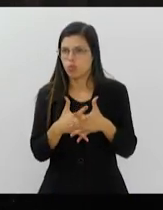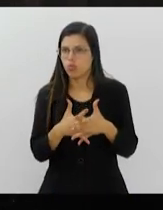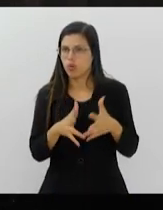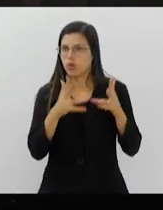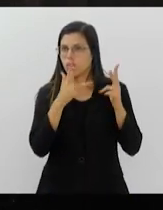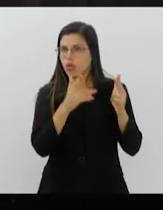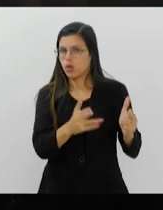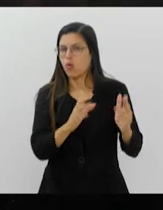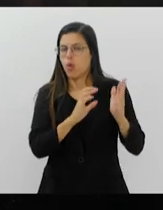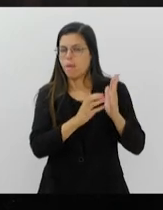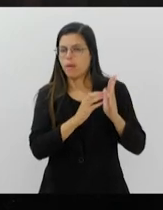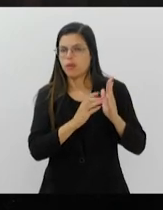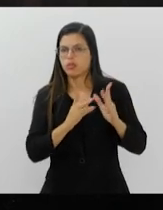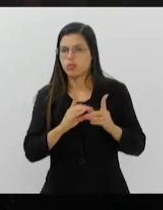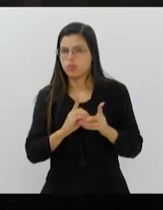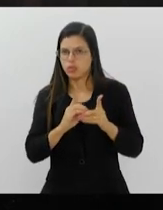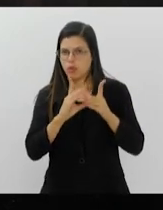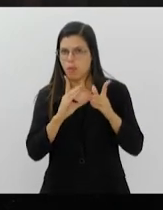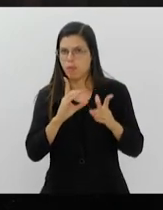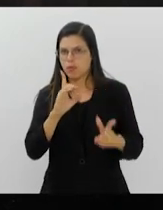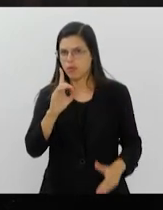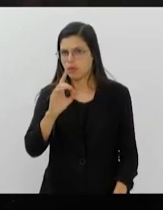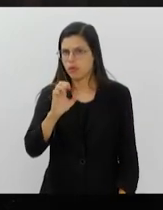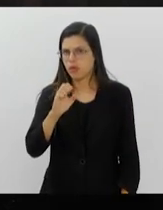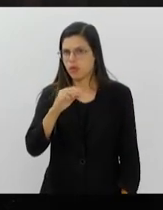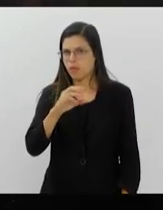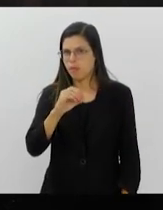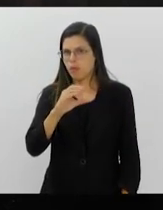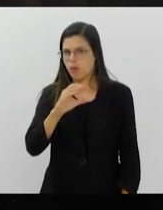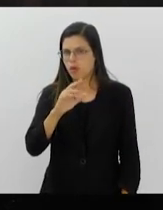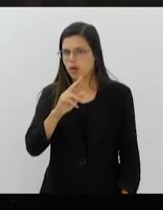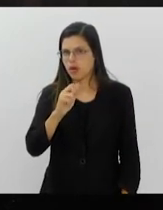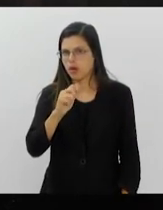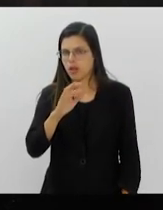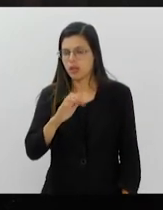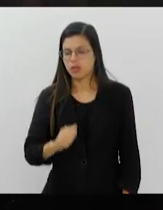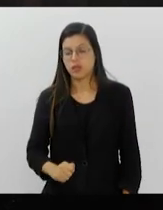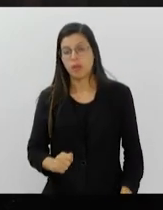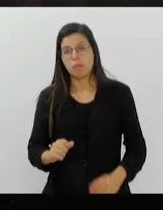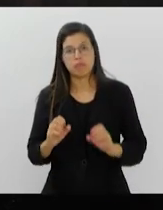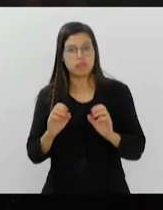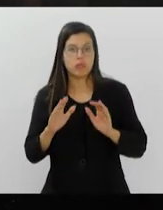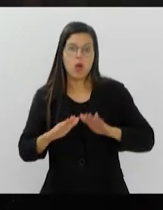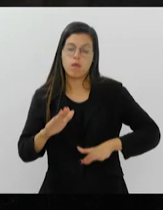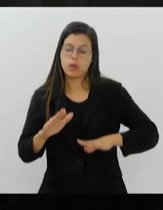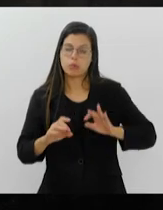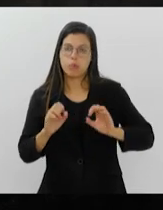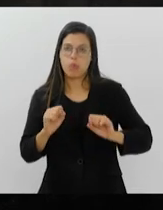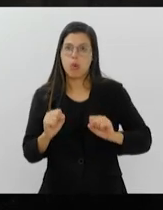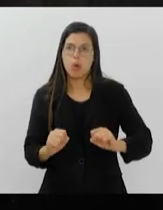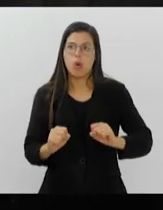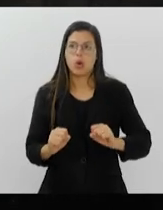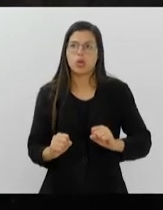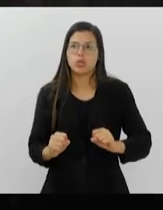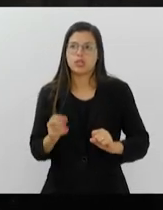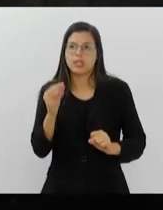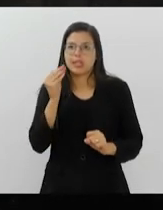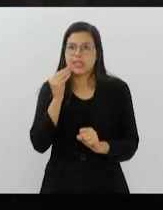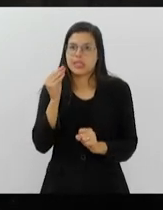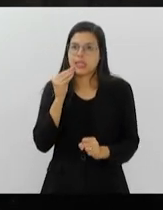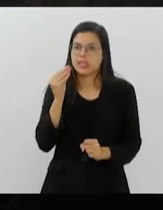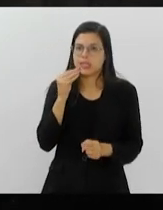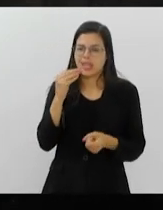democratas. talvez talvez isso possa levar a um amestício,